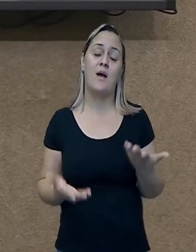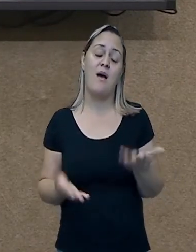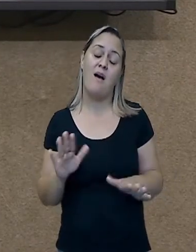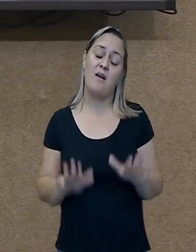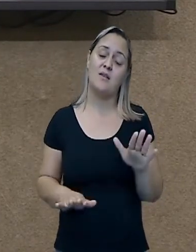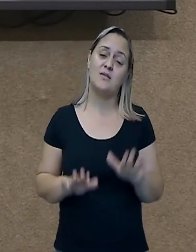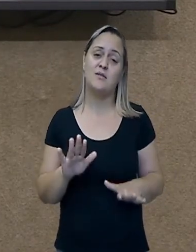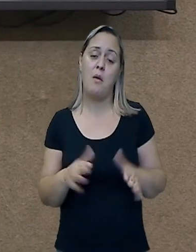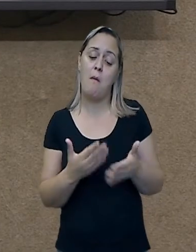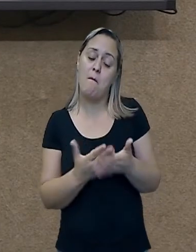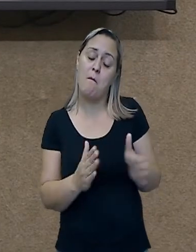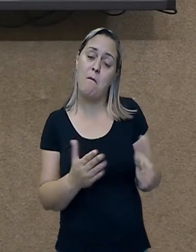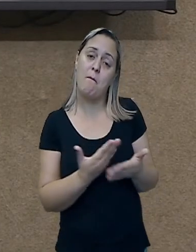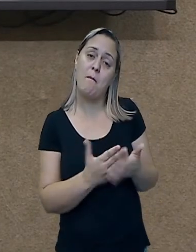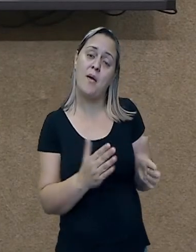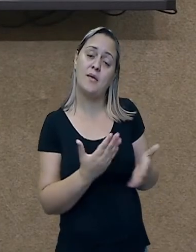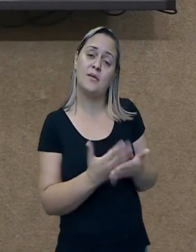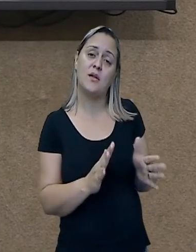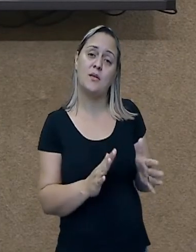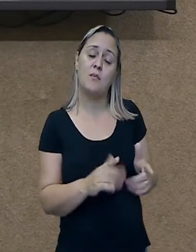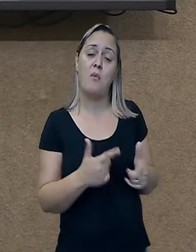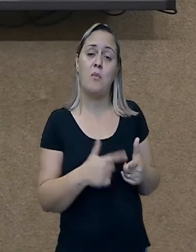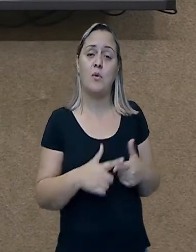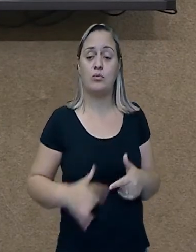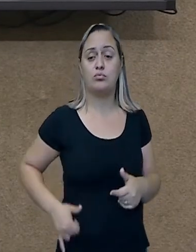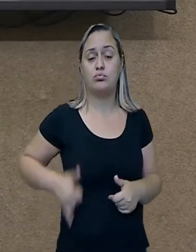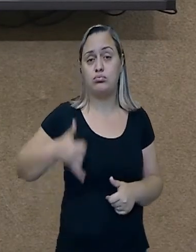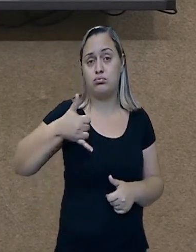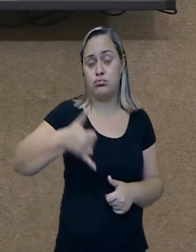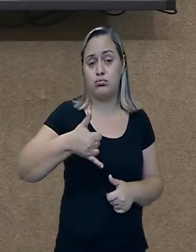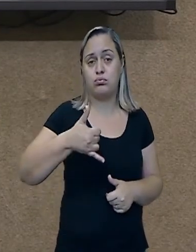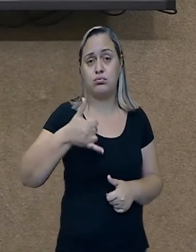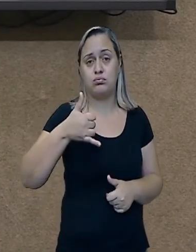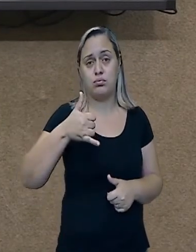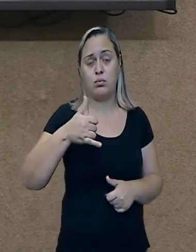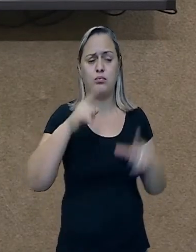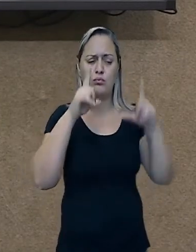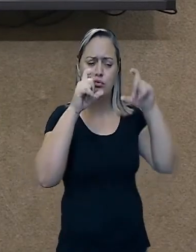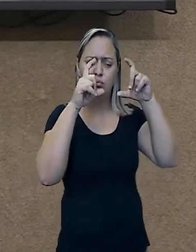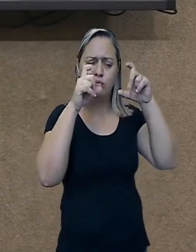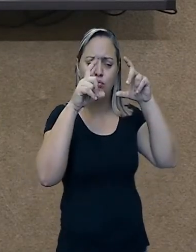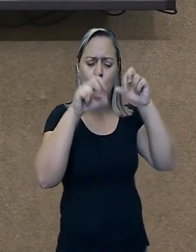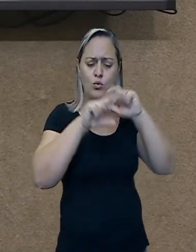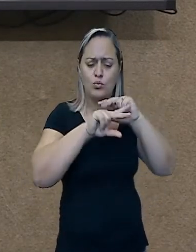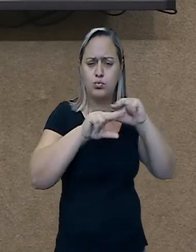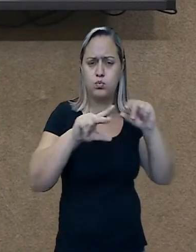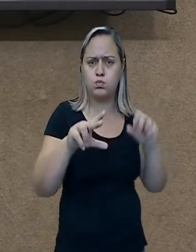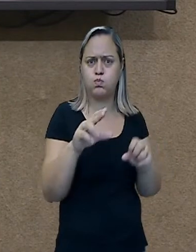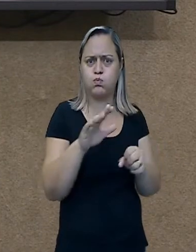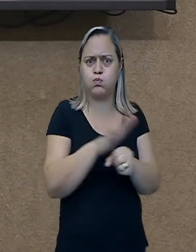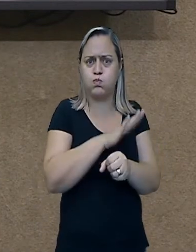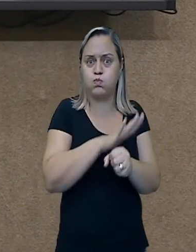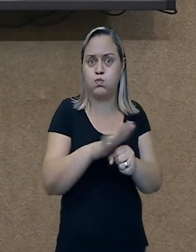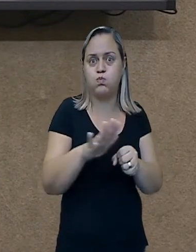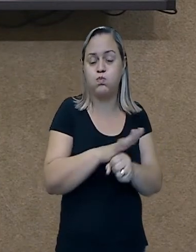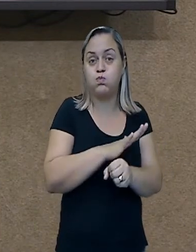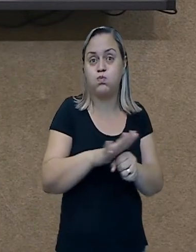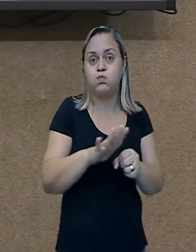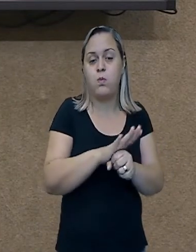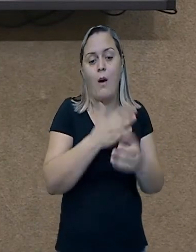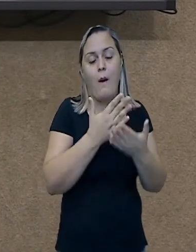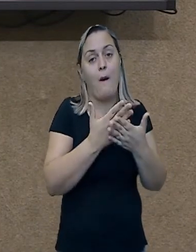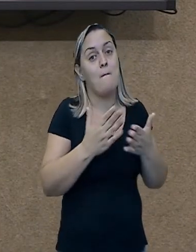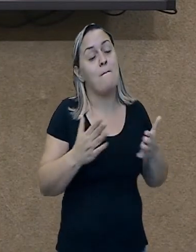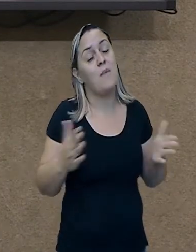dessas memórias. Porque, pensa, o seu celular apaga de repente todas as fotos. Apagou as memórias. E antigamente elas eram